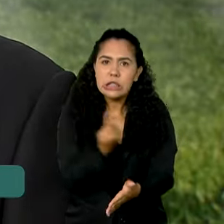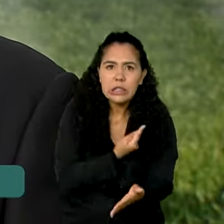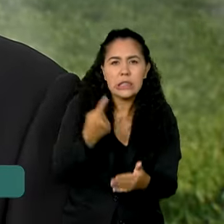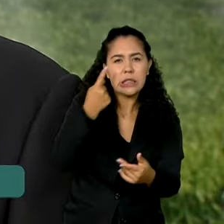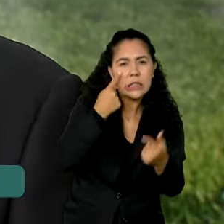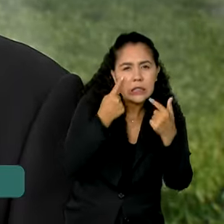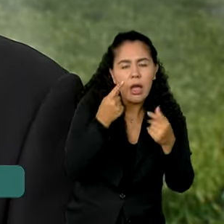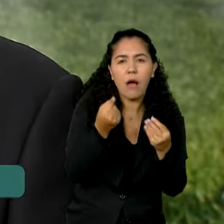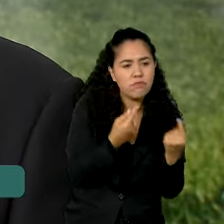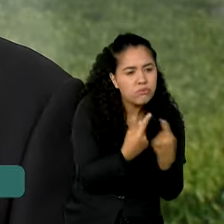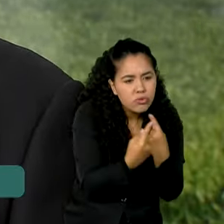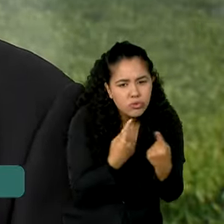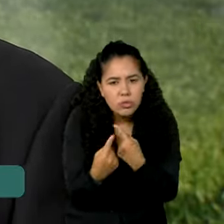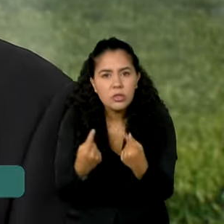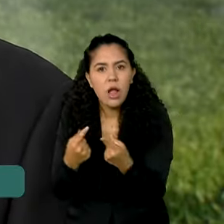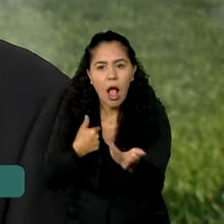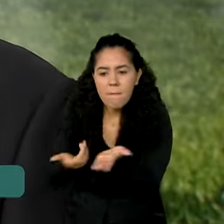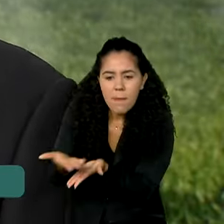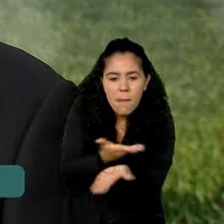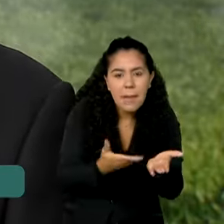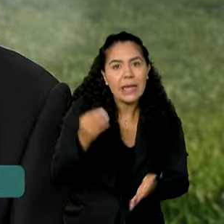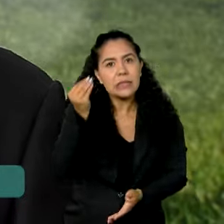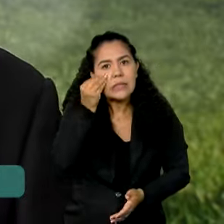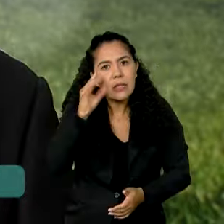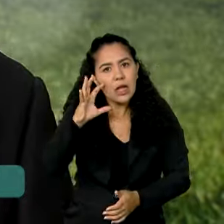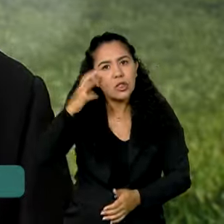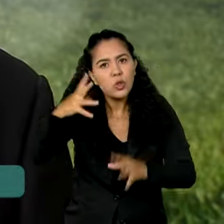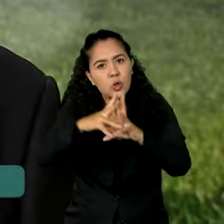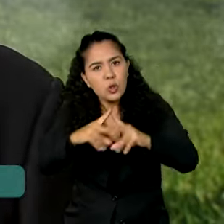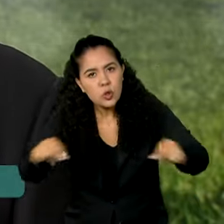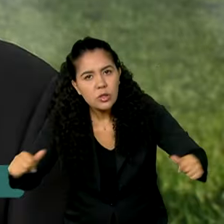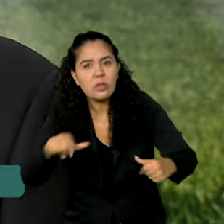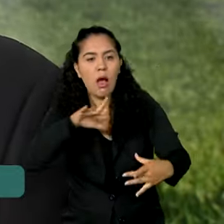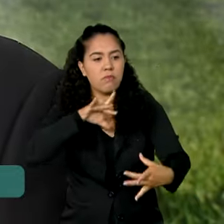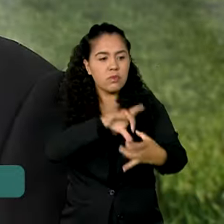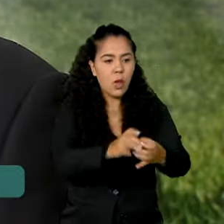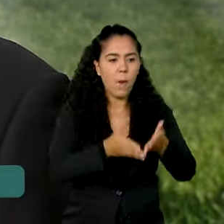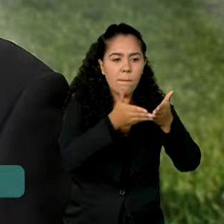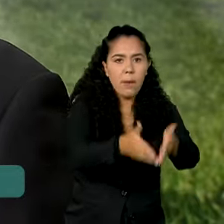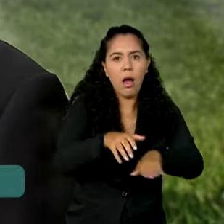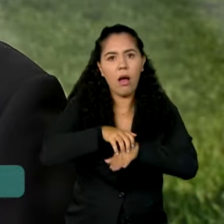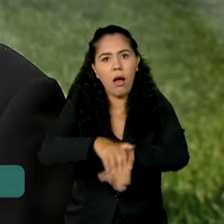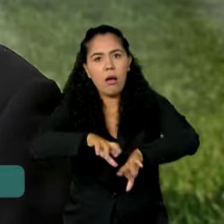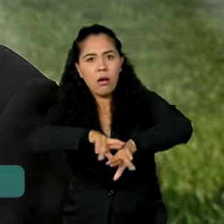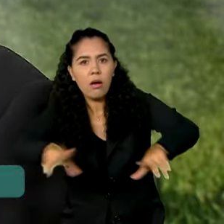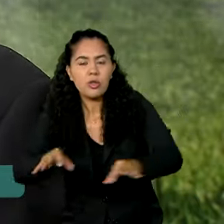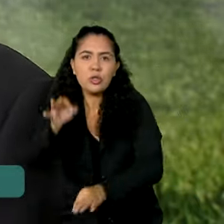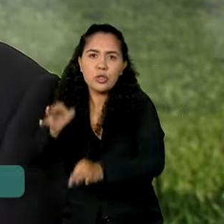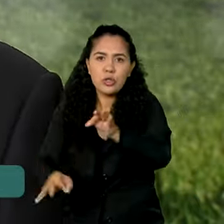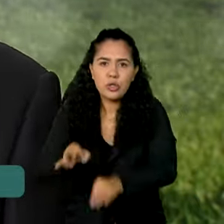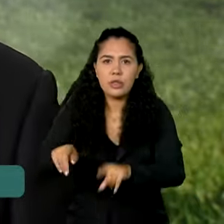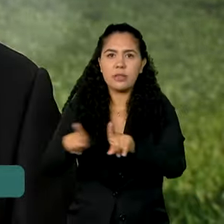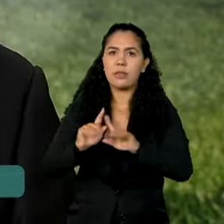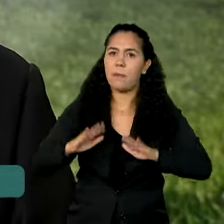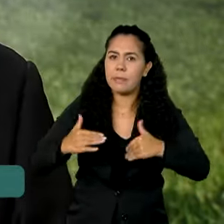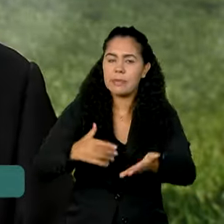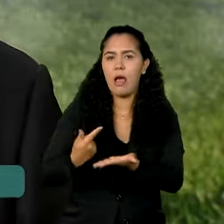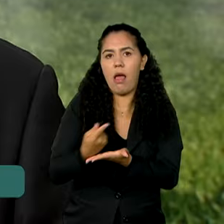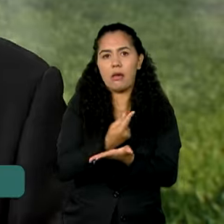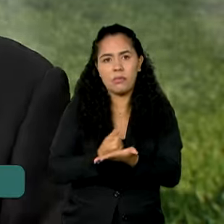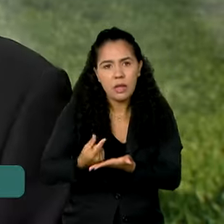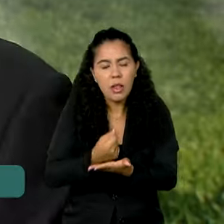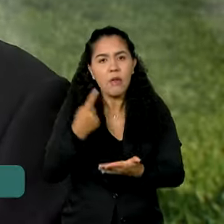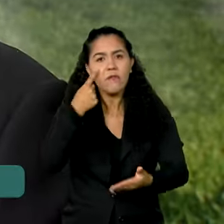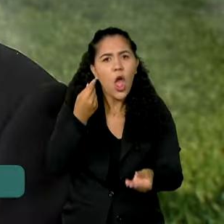os colegas ministros de portos, aeroportos, transportes, justiça, fazenda, com receita federal, para que a gente